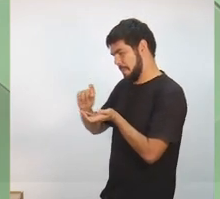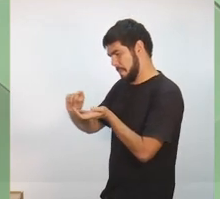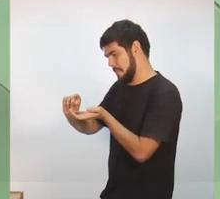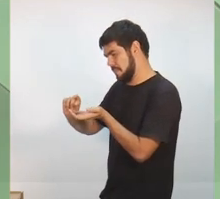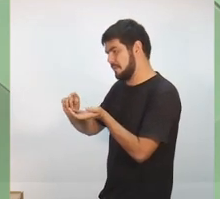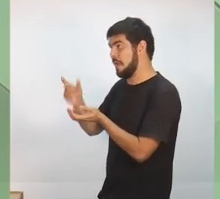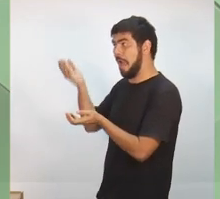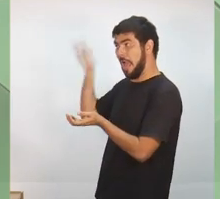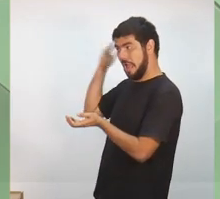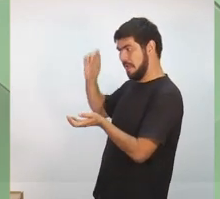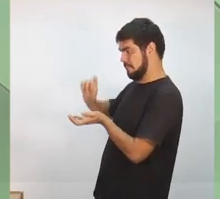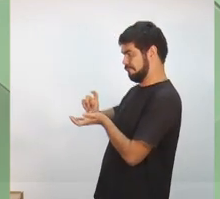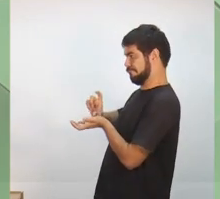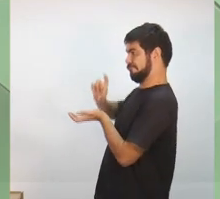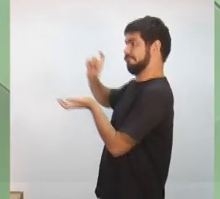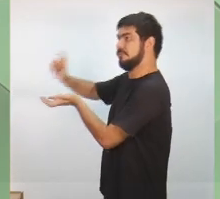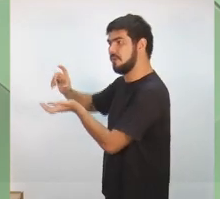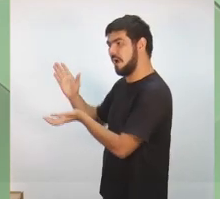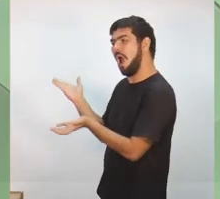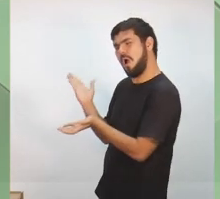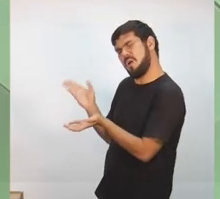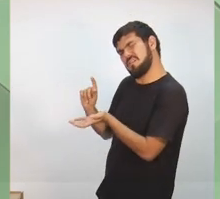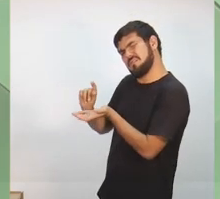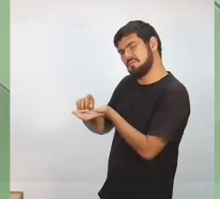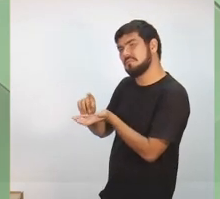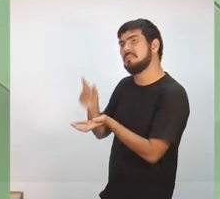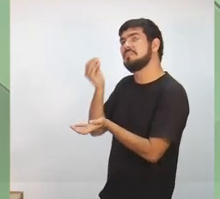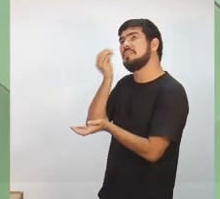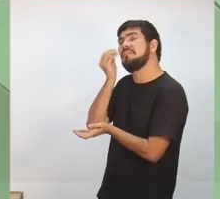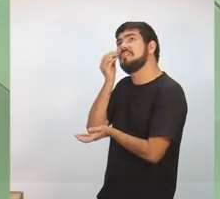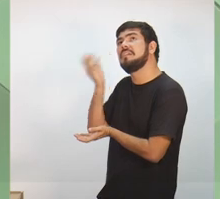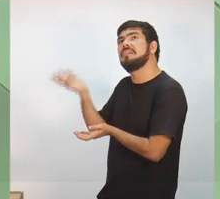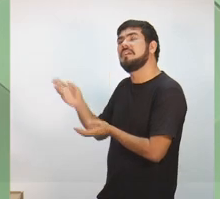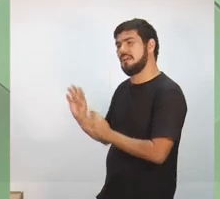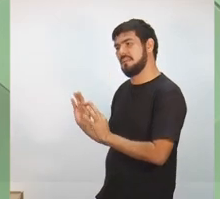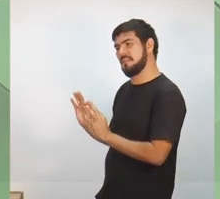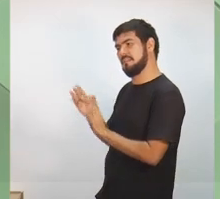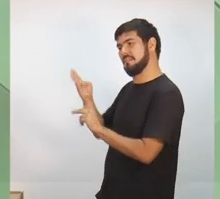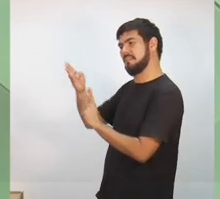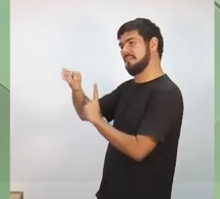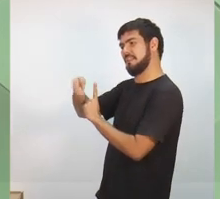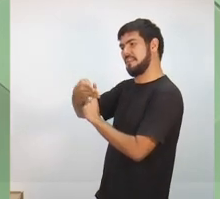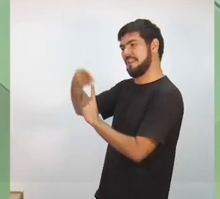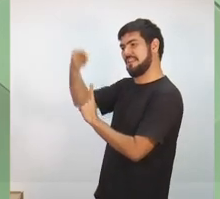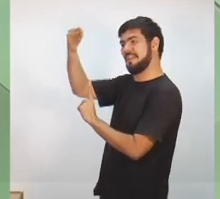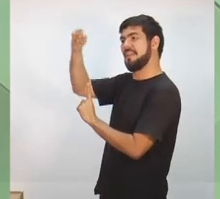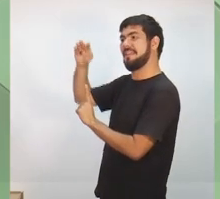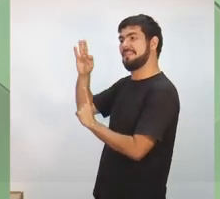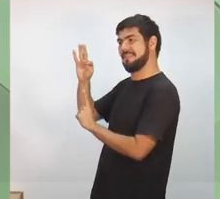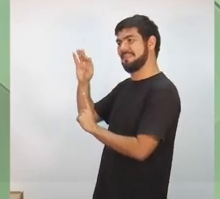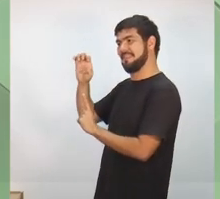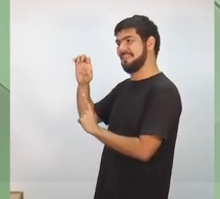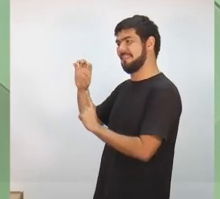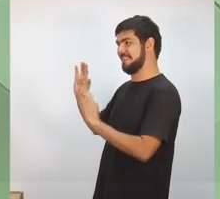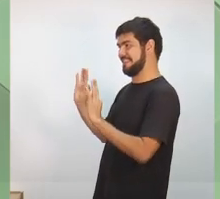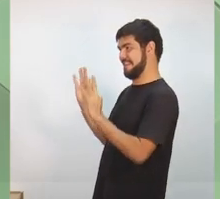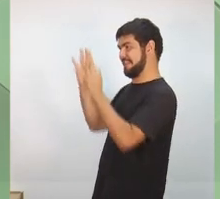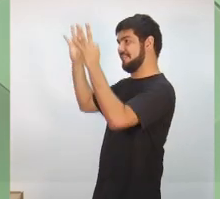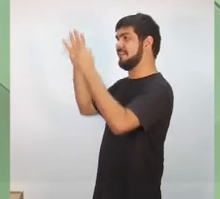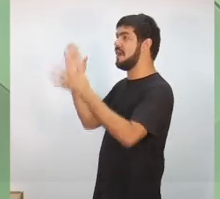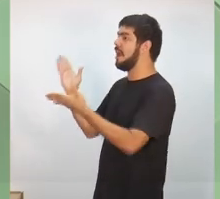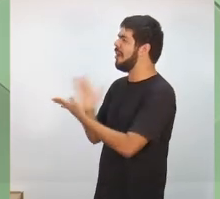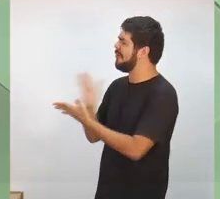passado. Nós temos já a aplicação dessas tecnologias em alguns estados, em alguns